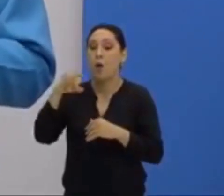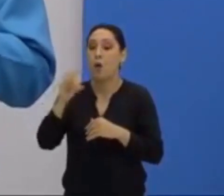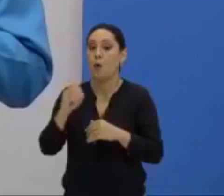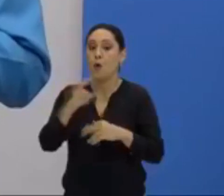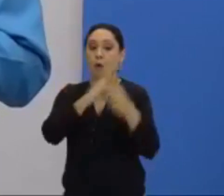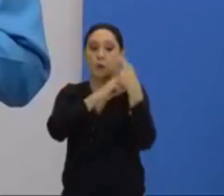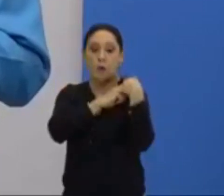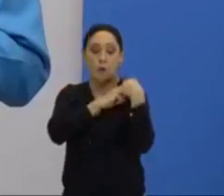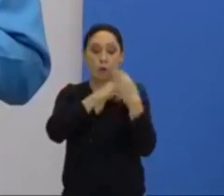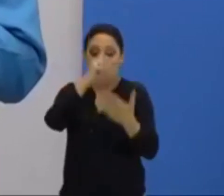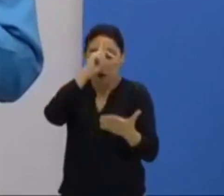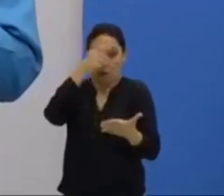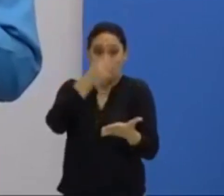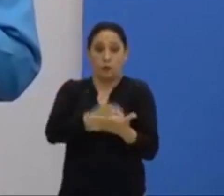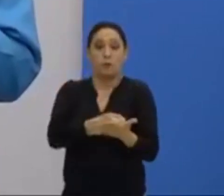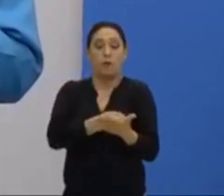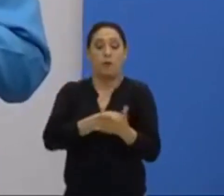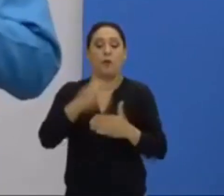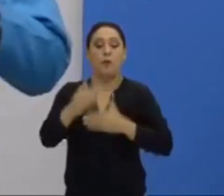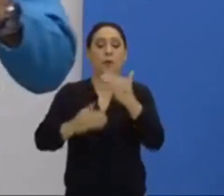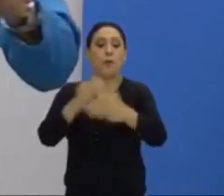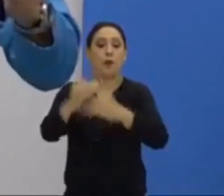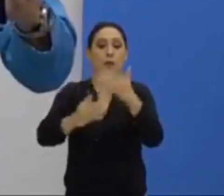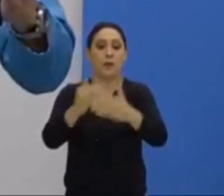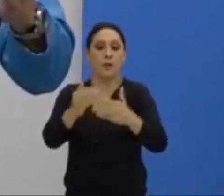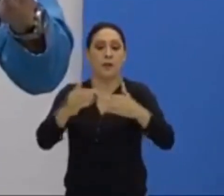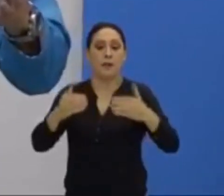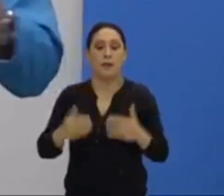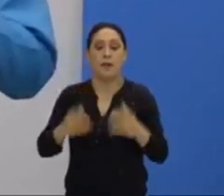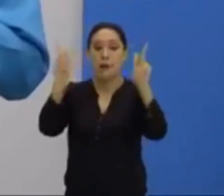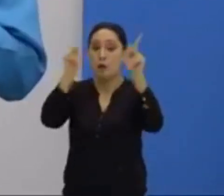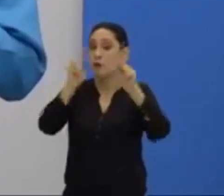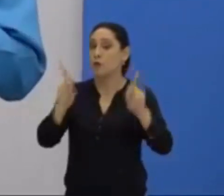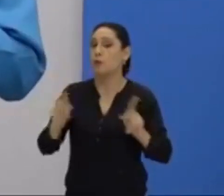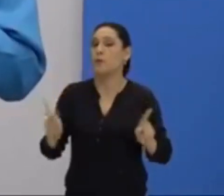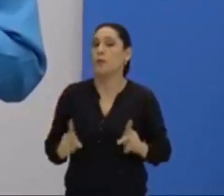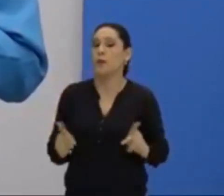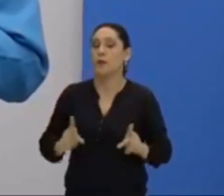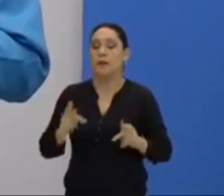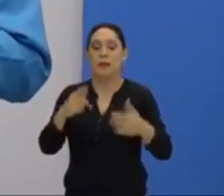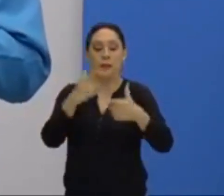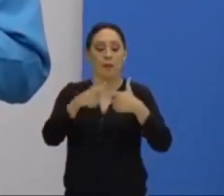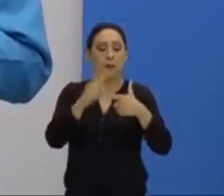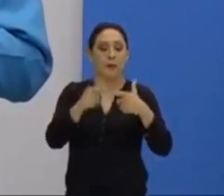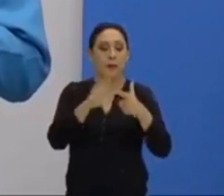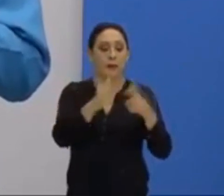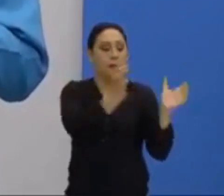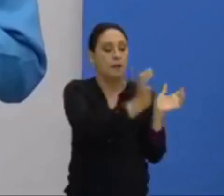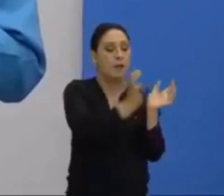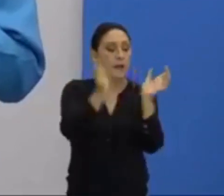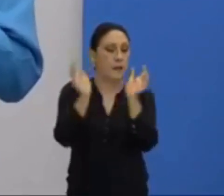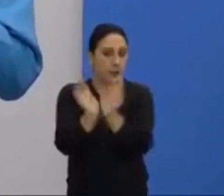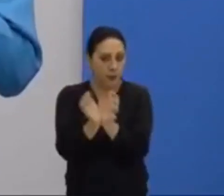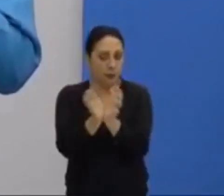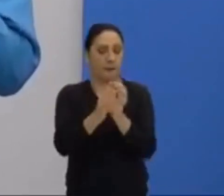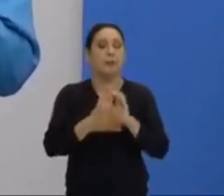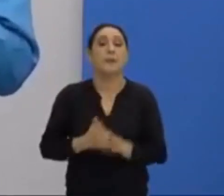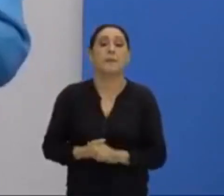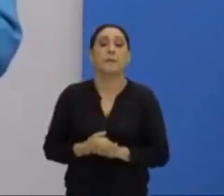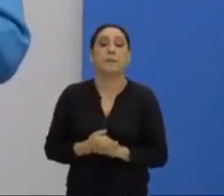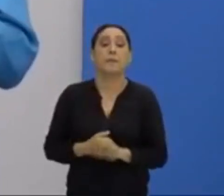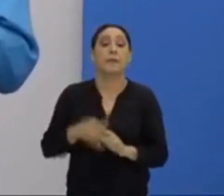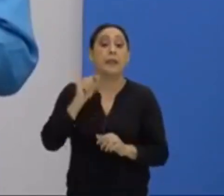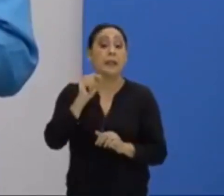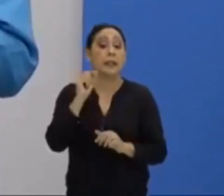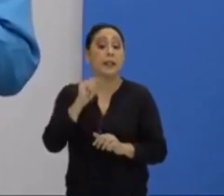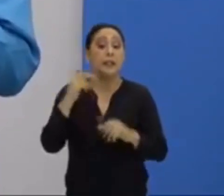papel decisivo no processo de pacificação desse conflito entre judeus e palestinos. Que